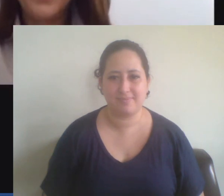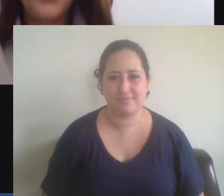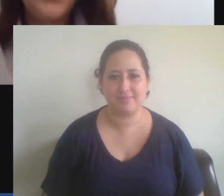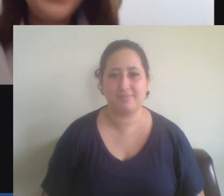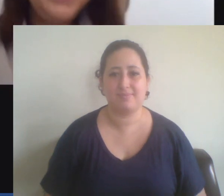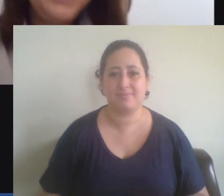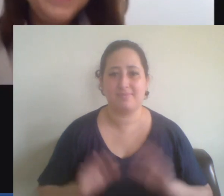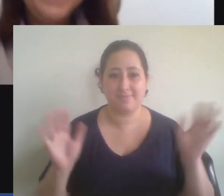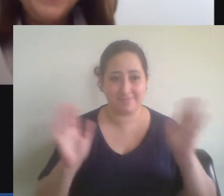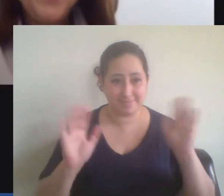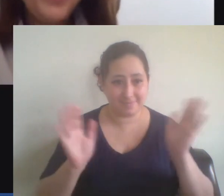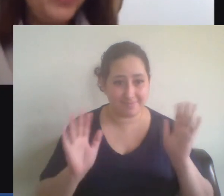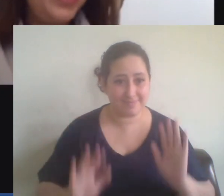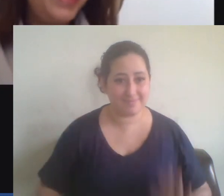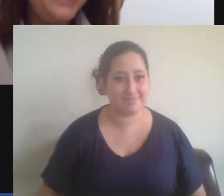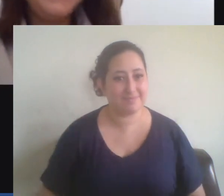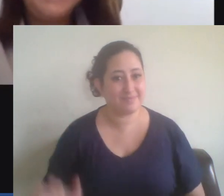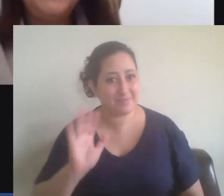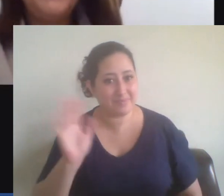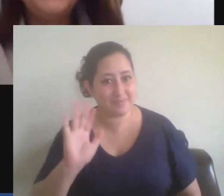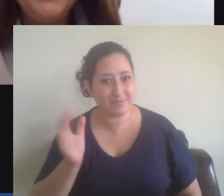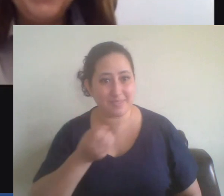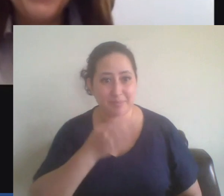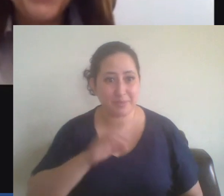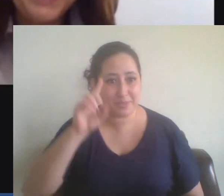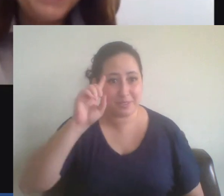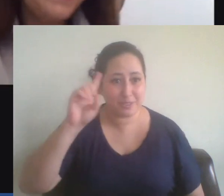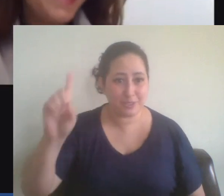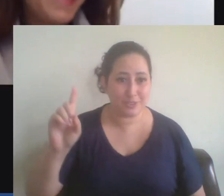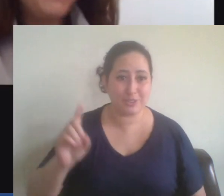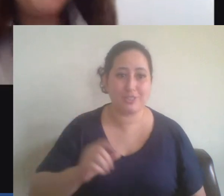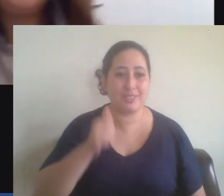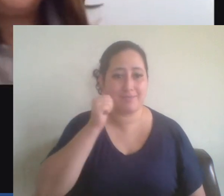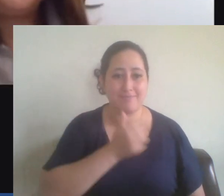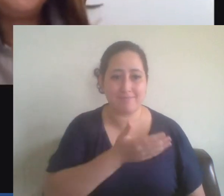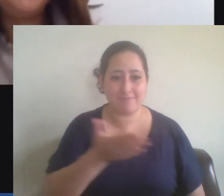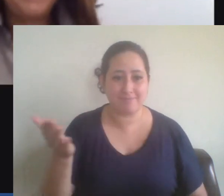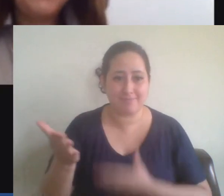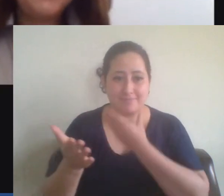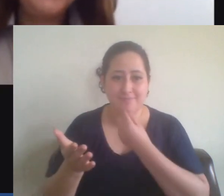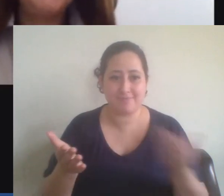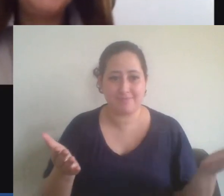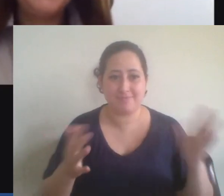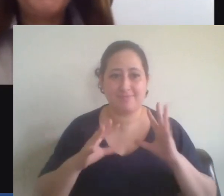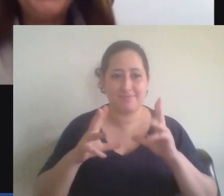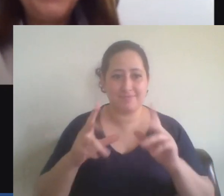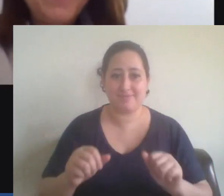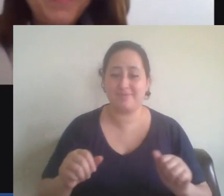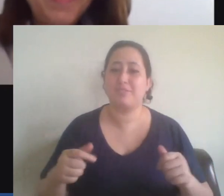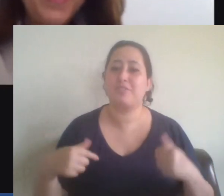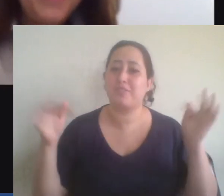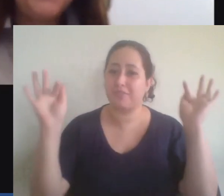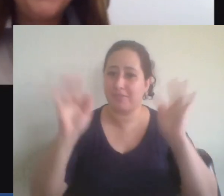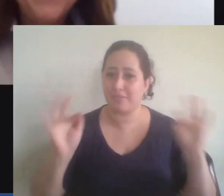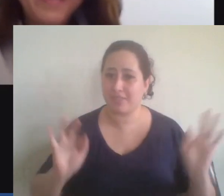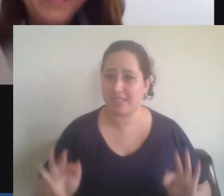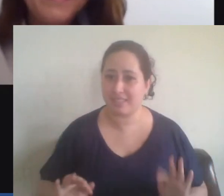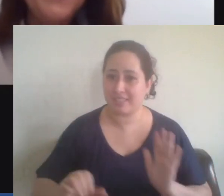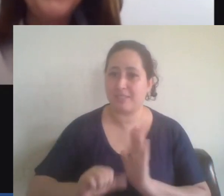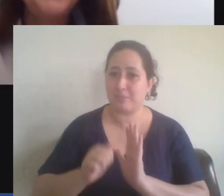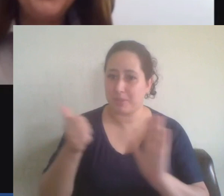Lúcia. Oi, bom dia a todos e todas. É com muita felicidade que estamos aqui para a nossa primeira